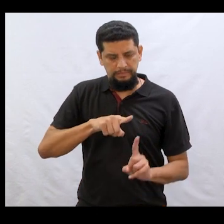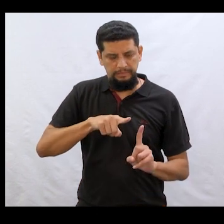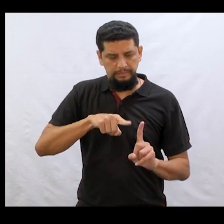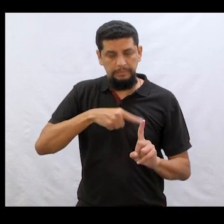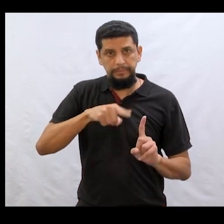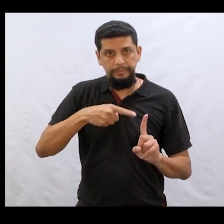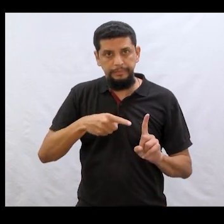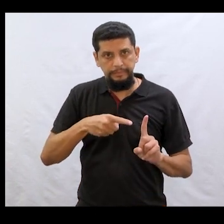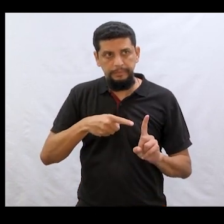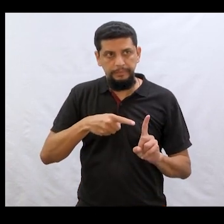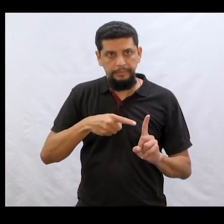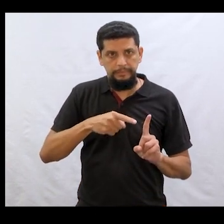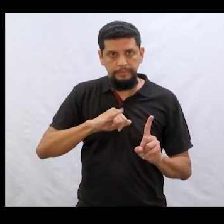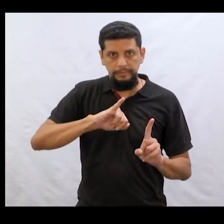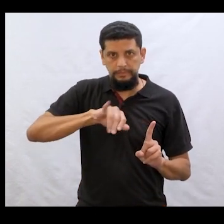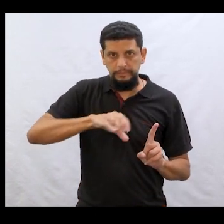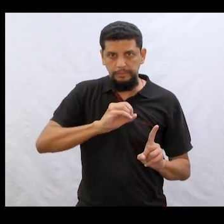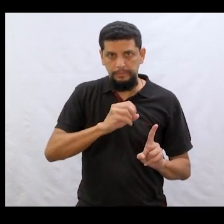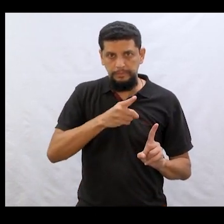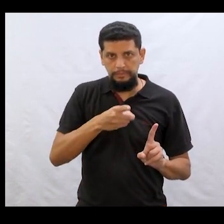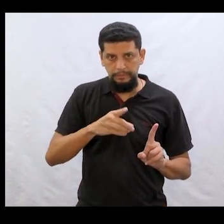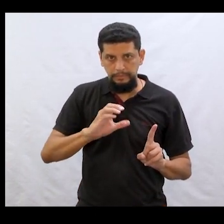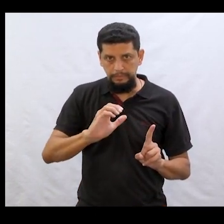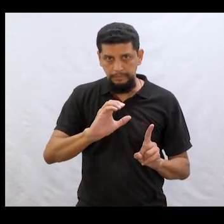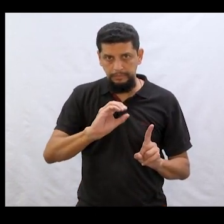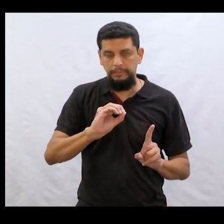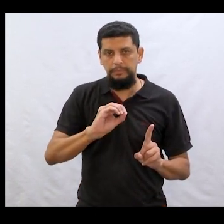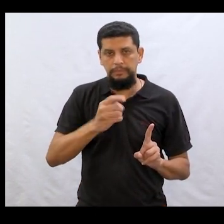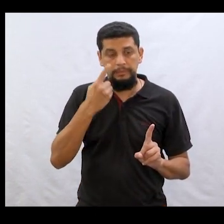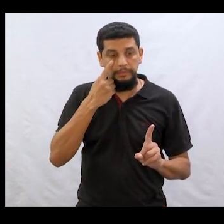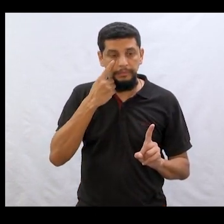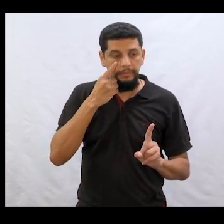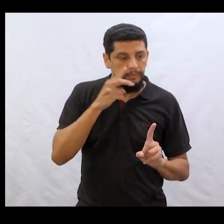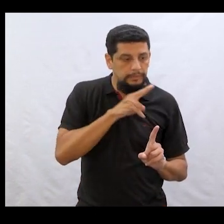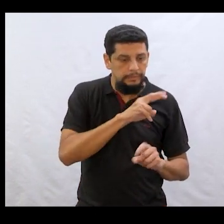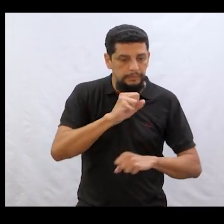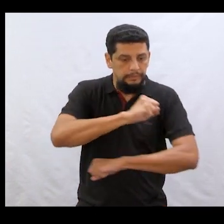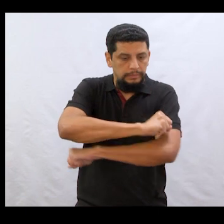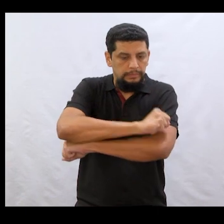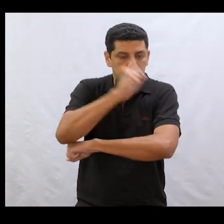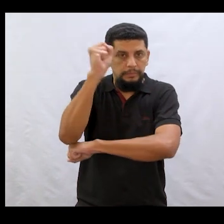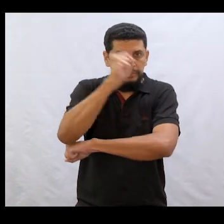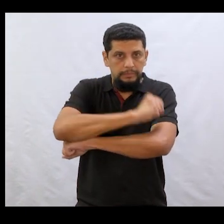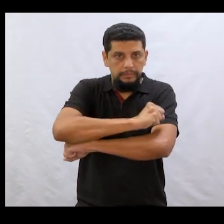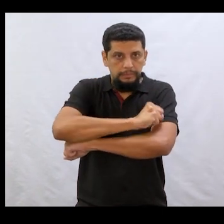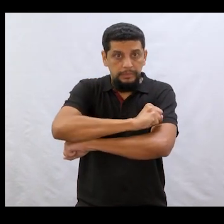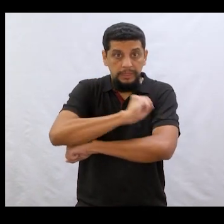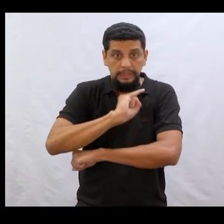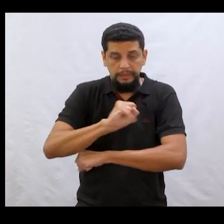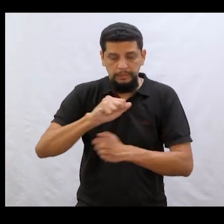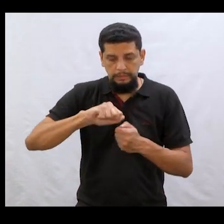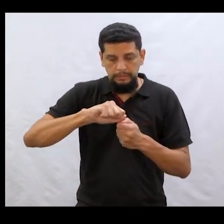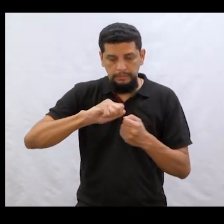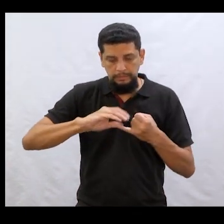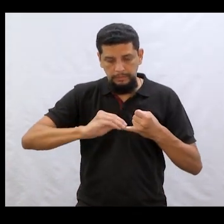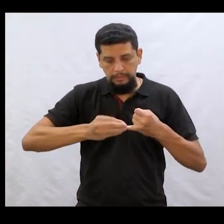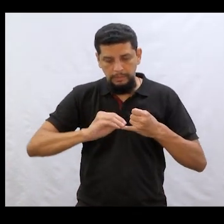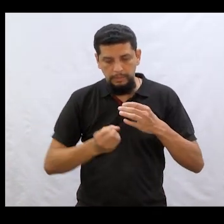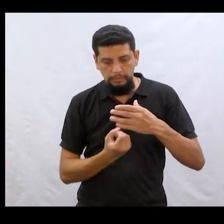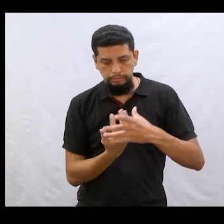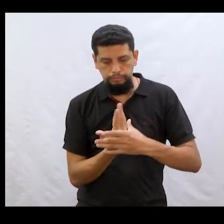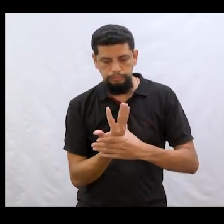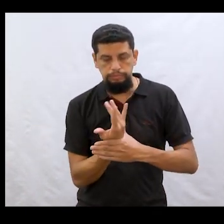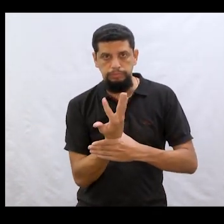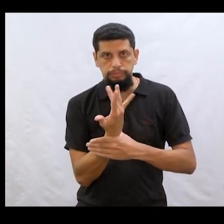ver na janela se tinha alguma plantação. Mas quando ele